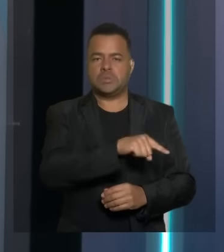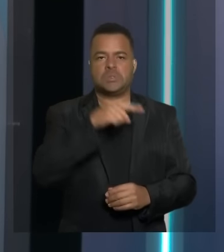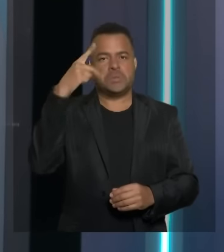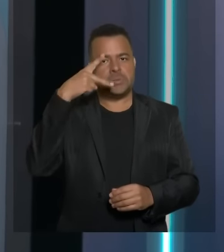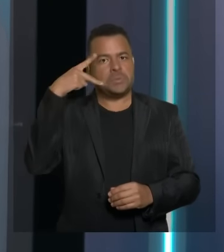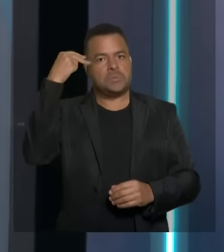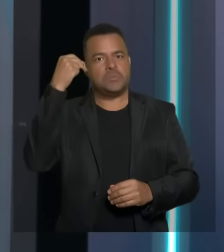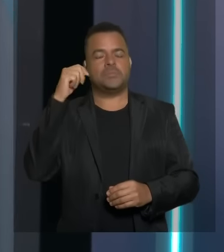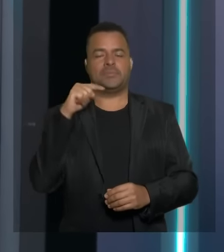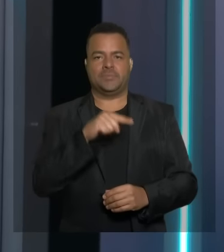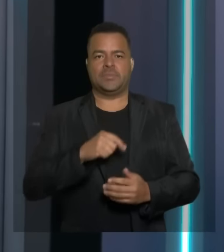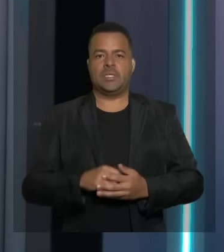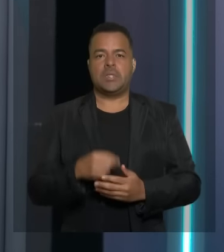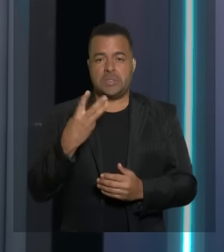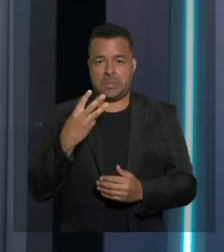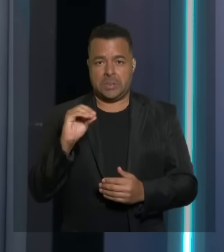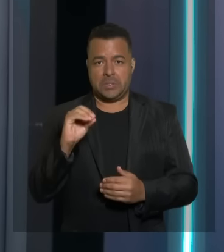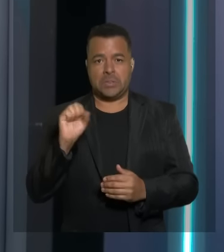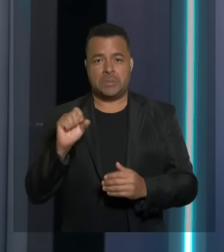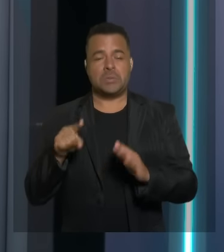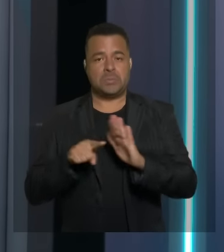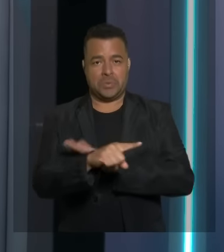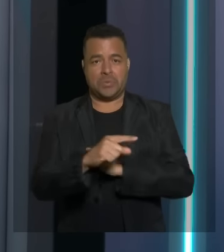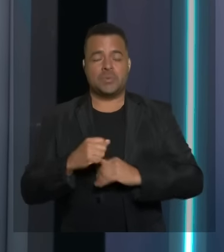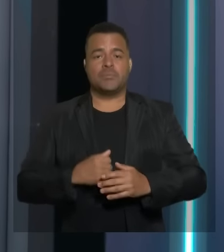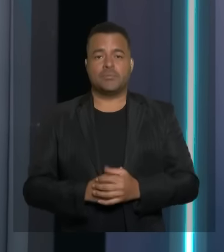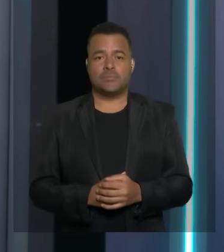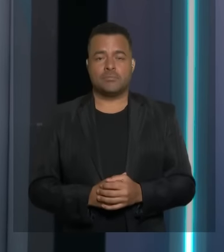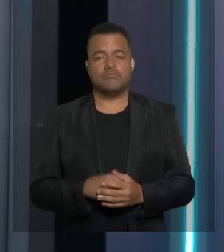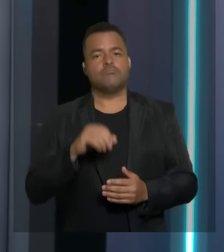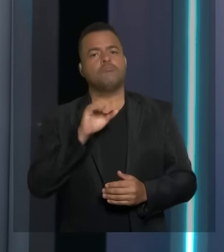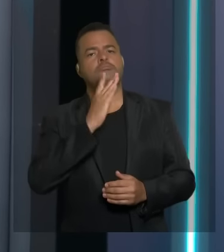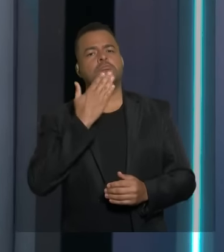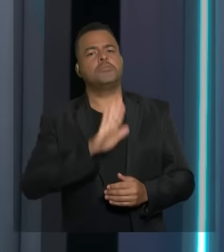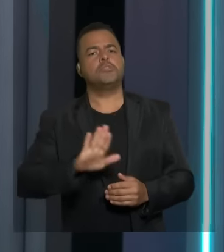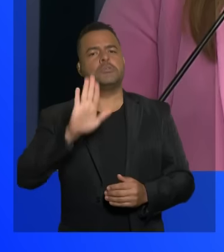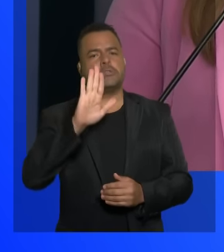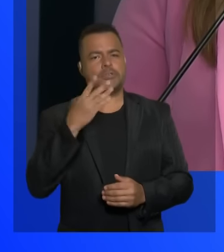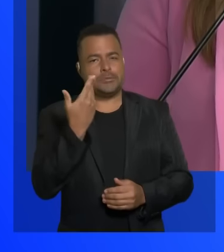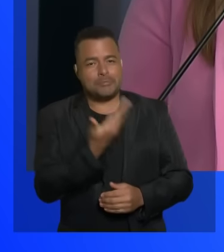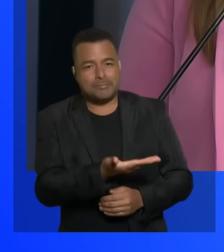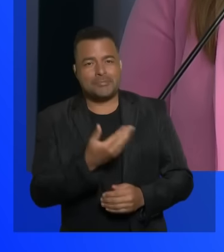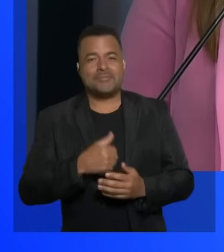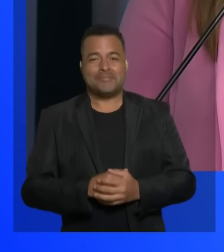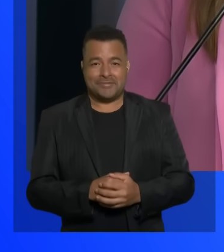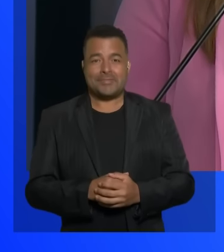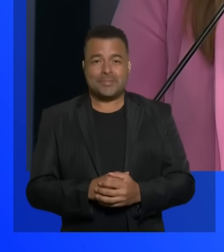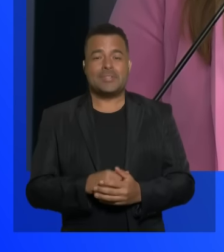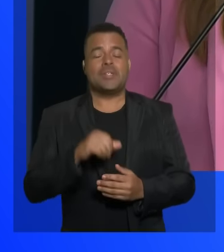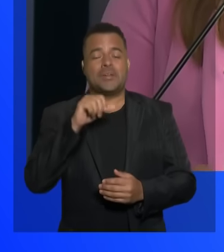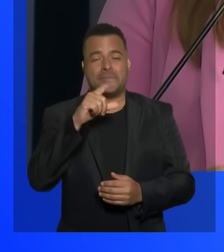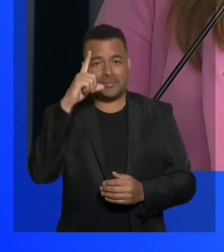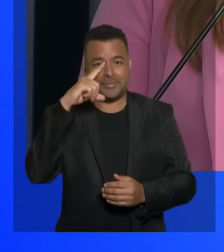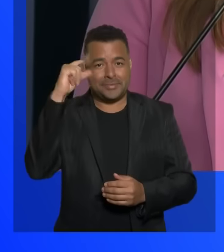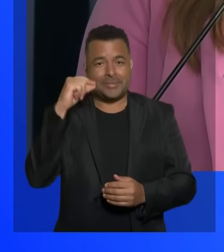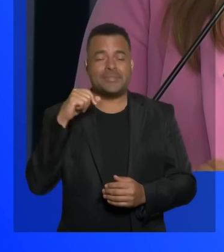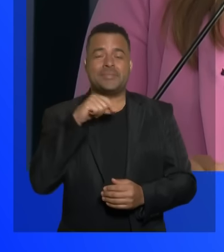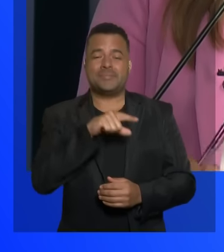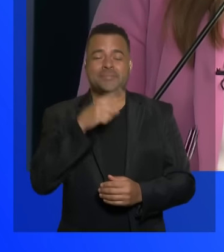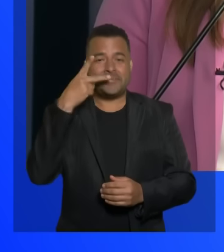segundos para a pergunta. Candidata Sheila Lemos, a gestão da senhora